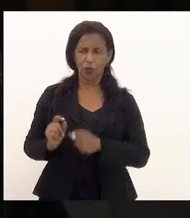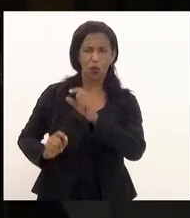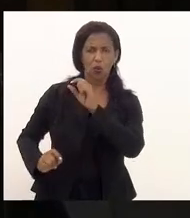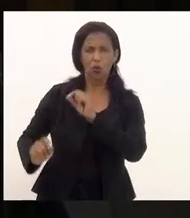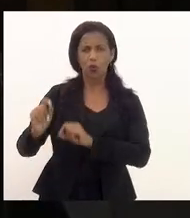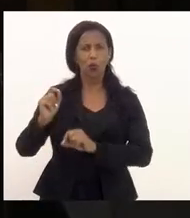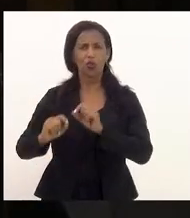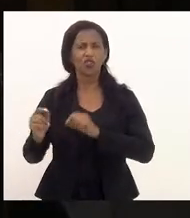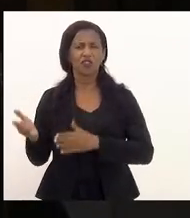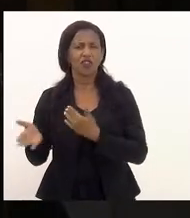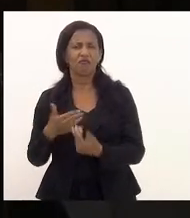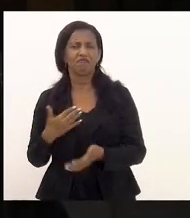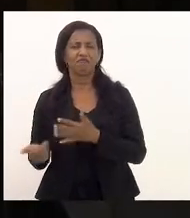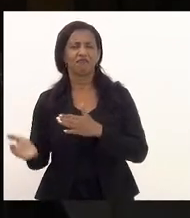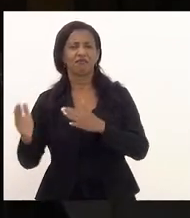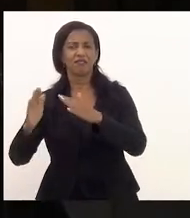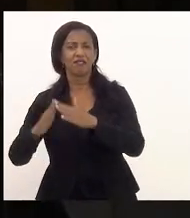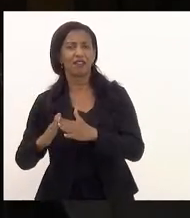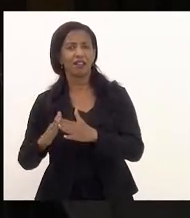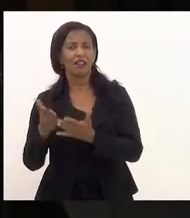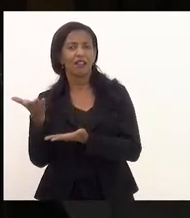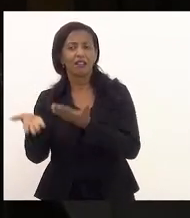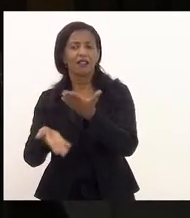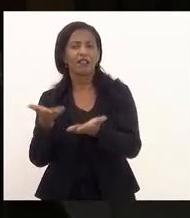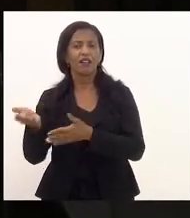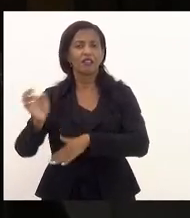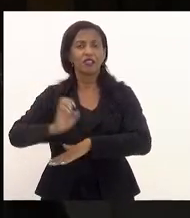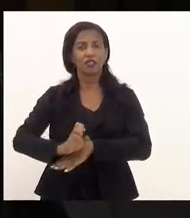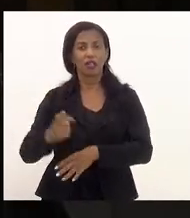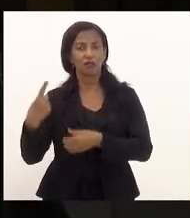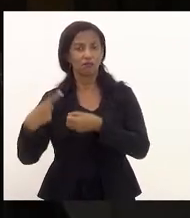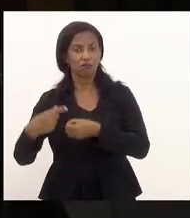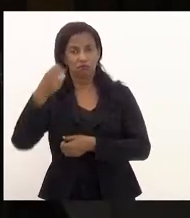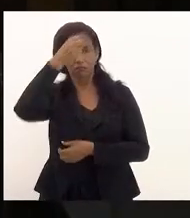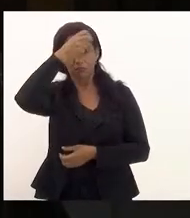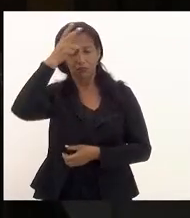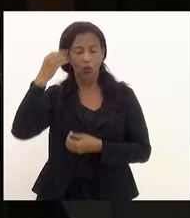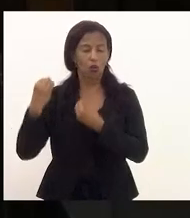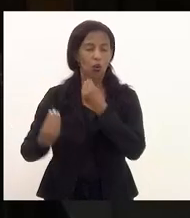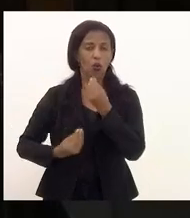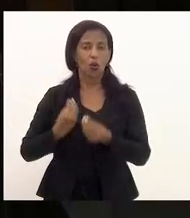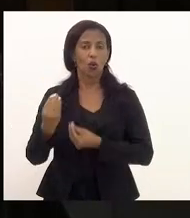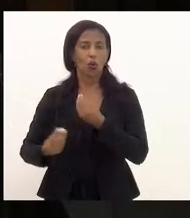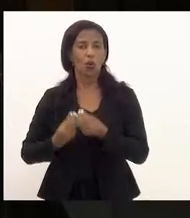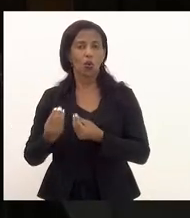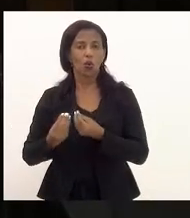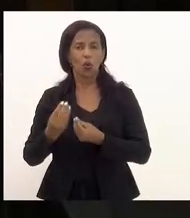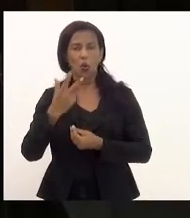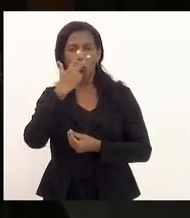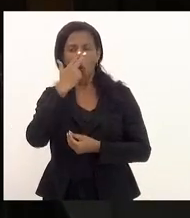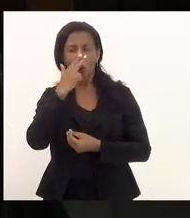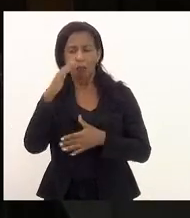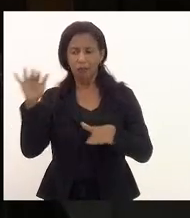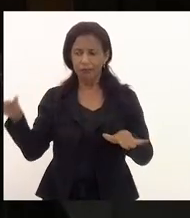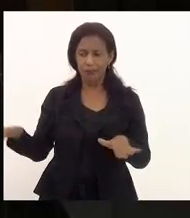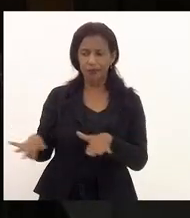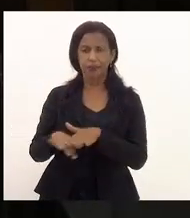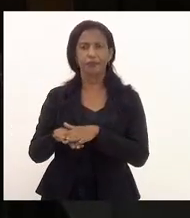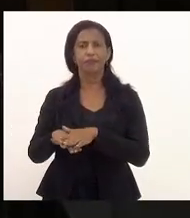plantão, trata os Estados e municípios como entes subvernientes